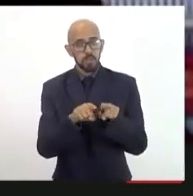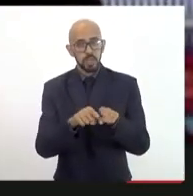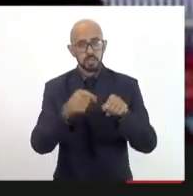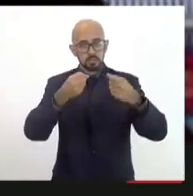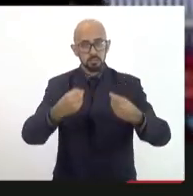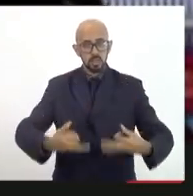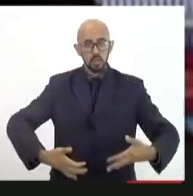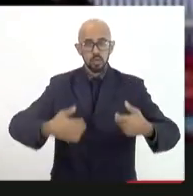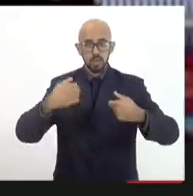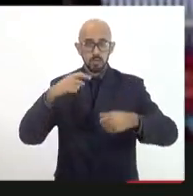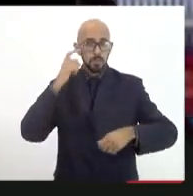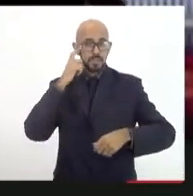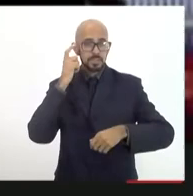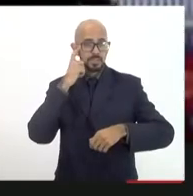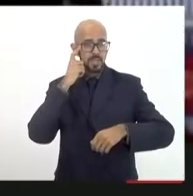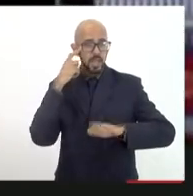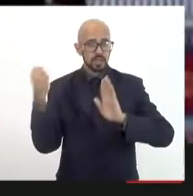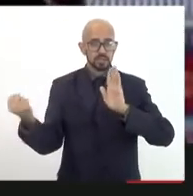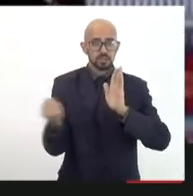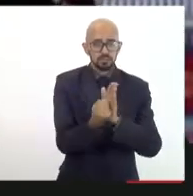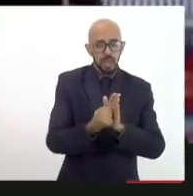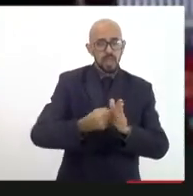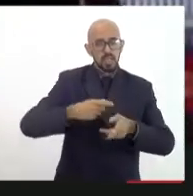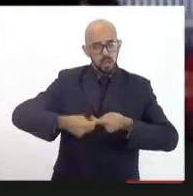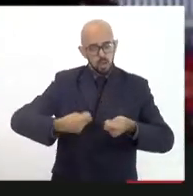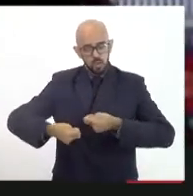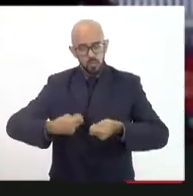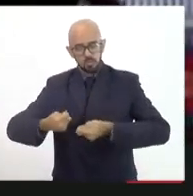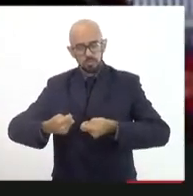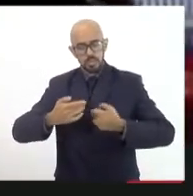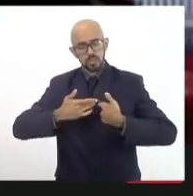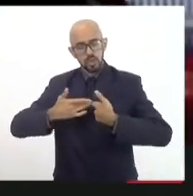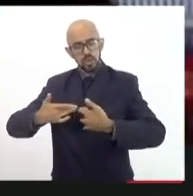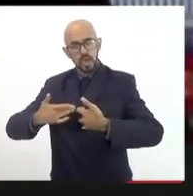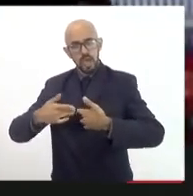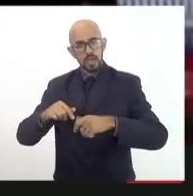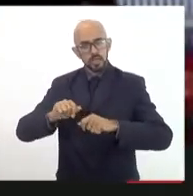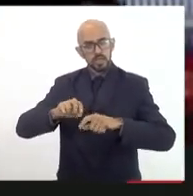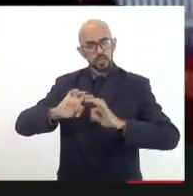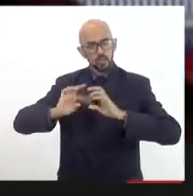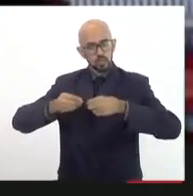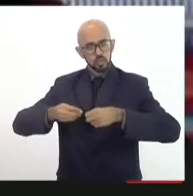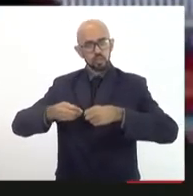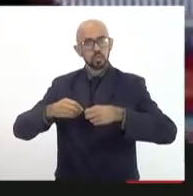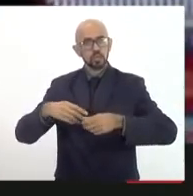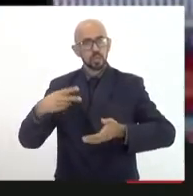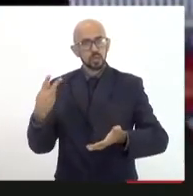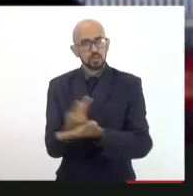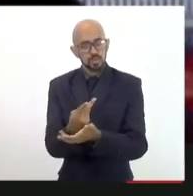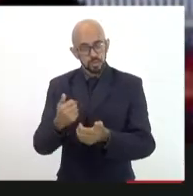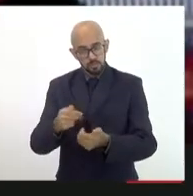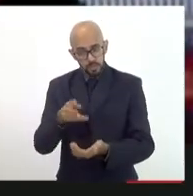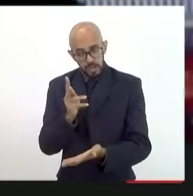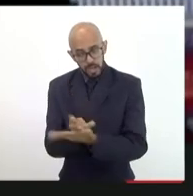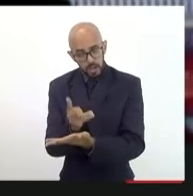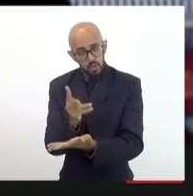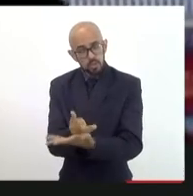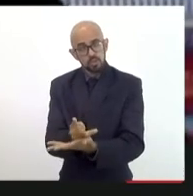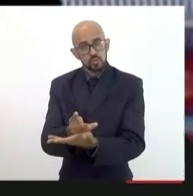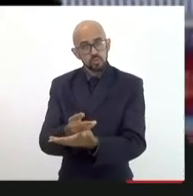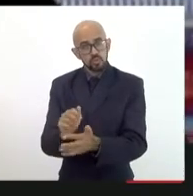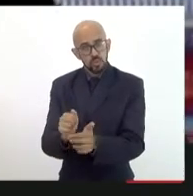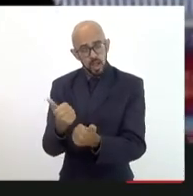impacto social na economia solidária no que vem de fato mantendo a subsistência de uma série de